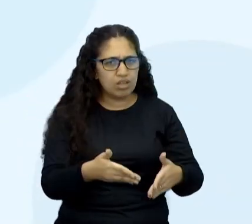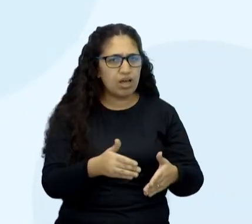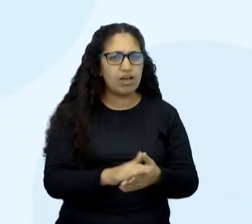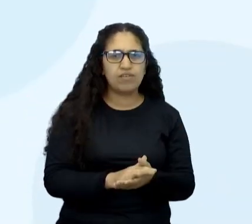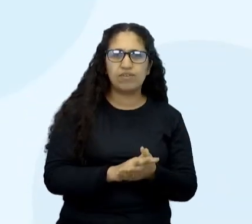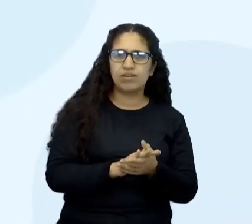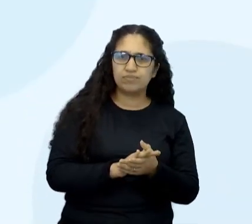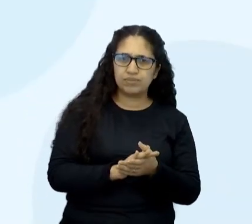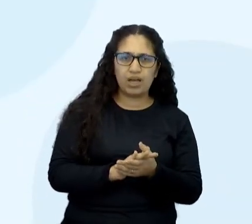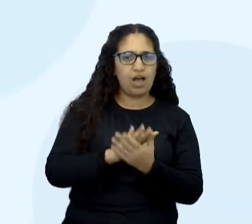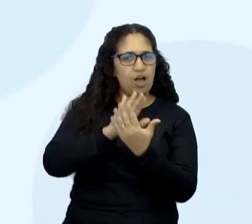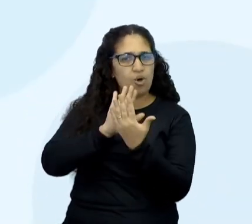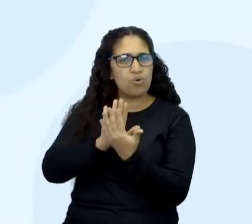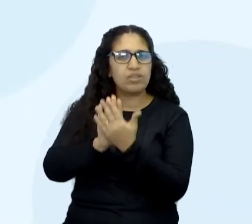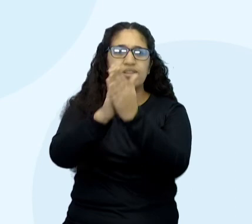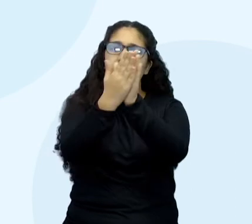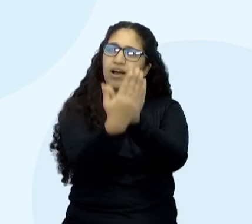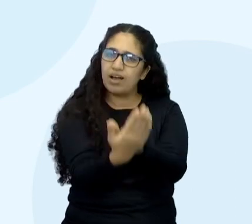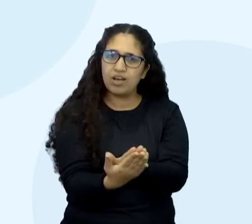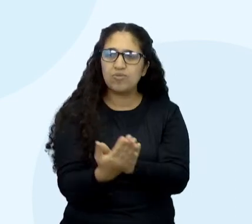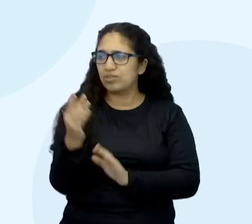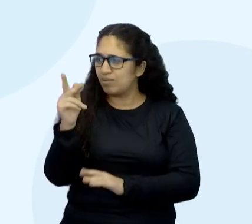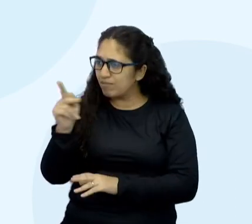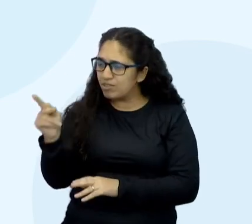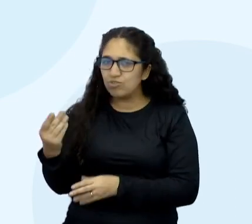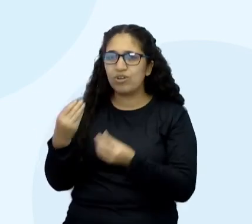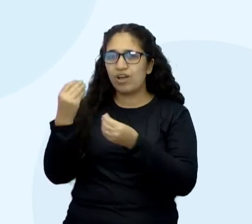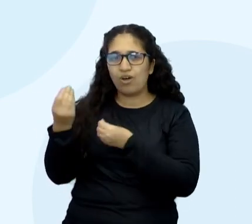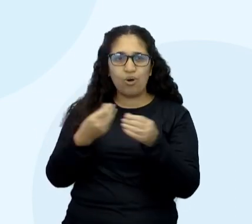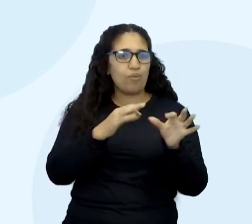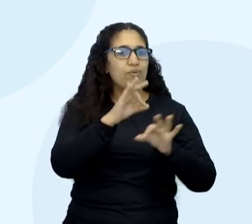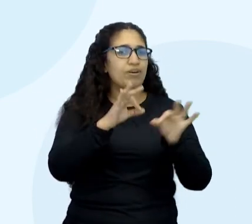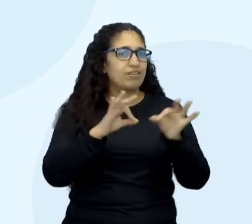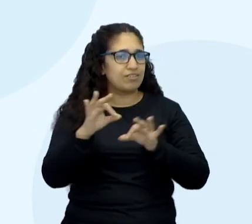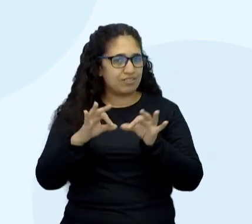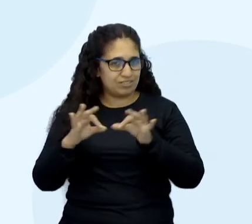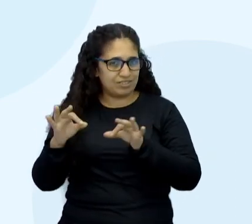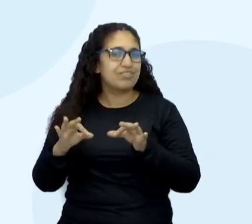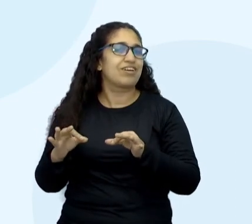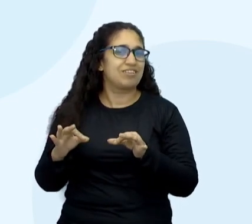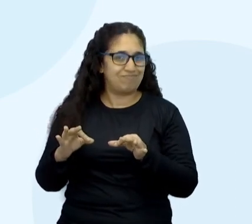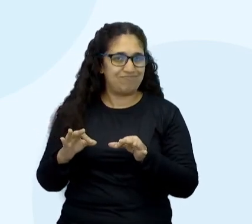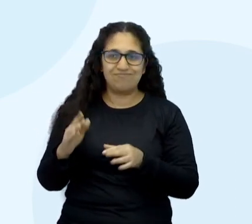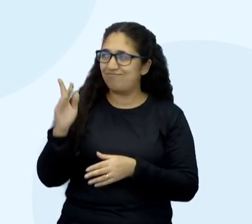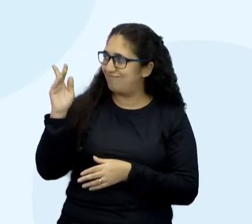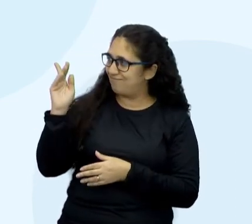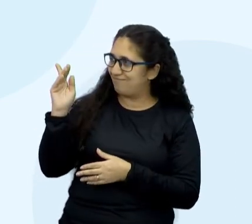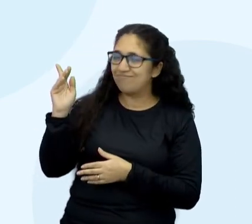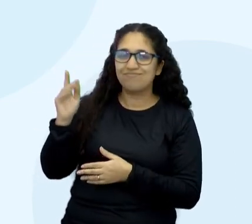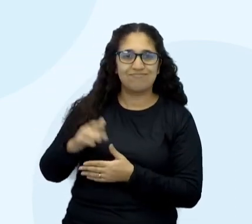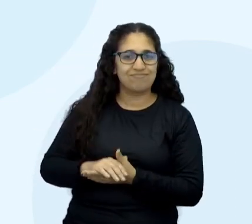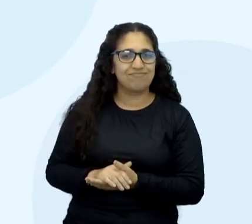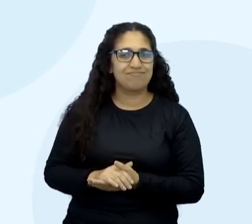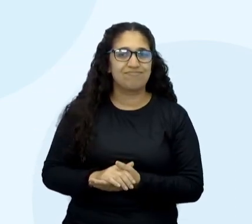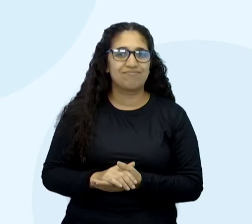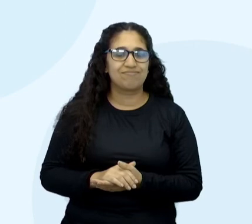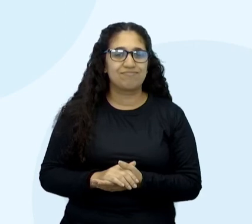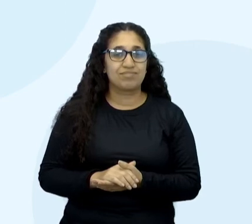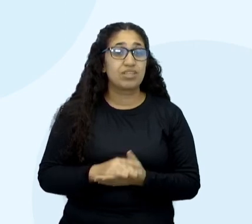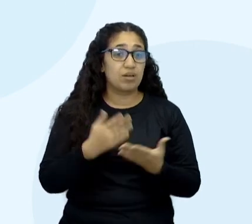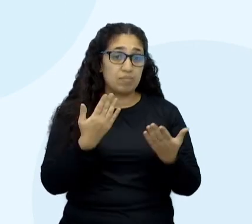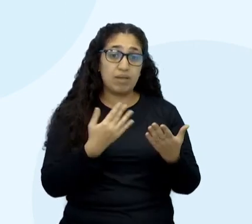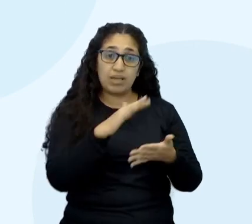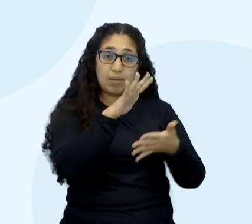intercâmbio da professora, como organizar, fica aí aquela segunda pergunta, né? Como organizar o intercâmbio. Nós